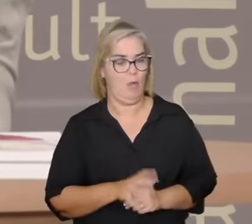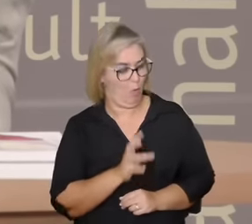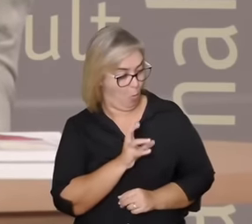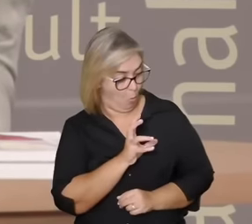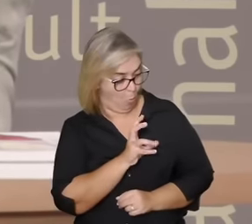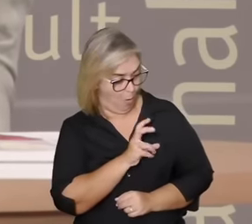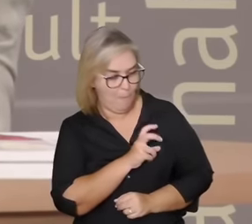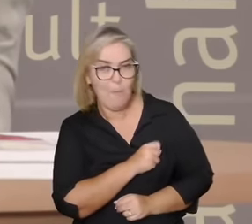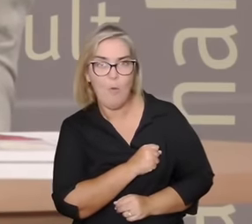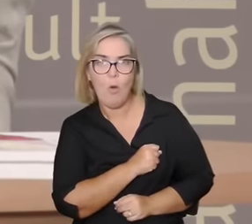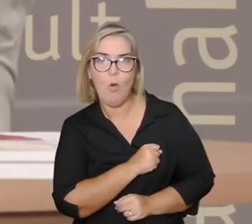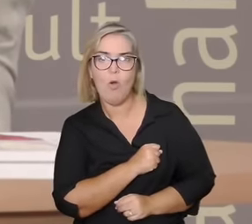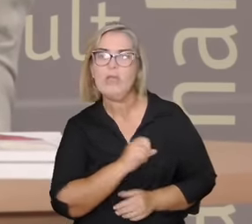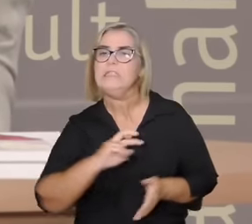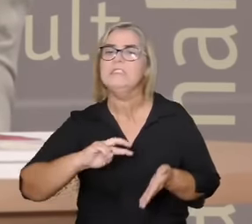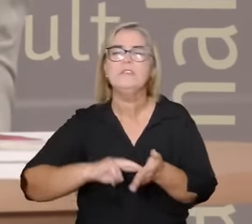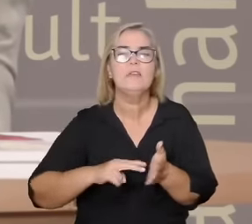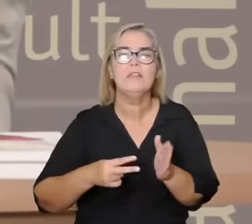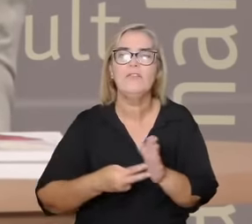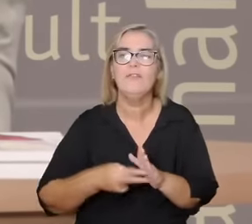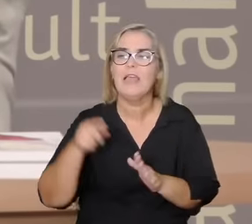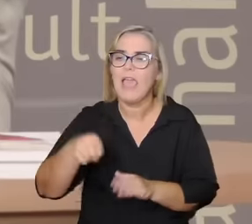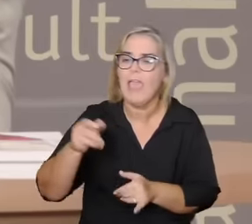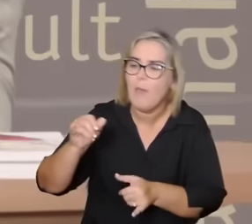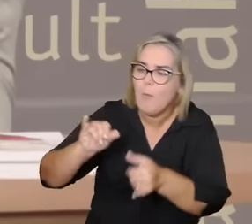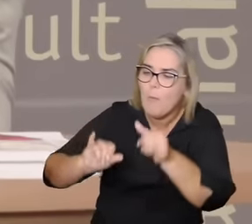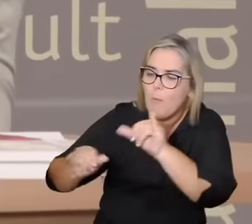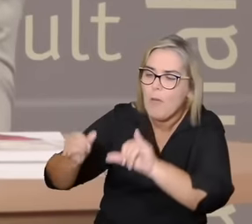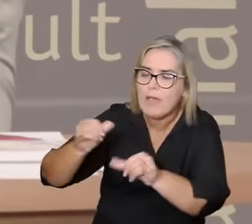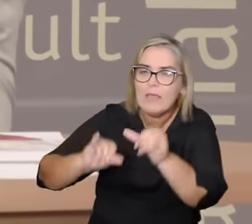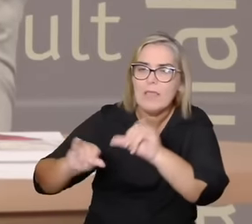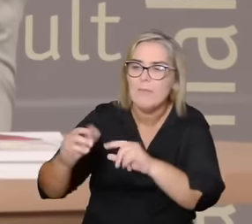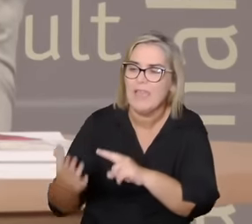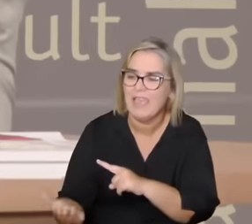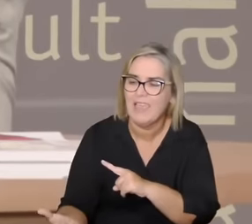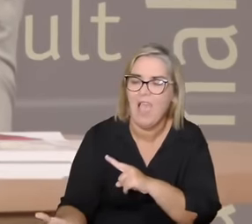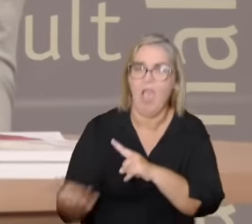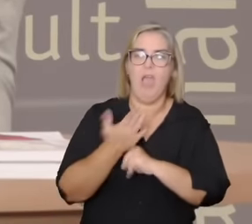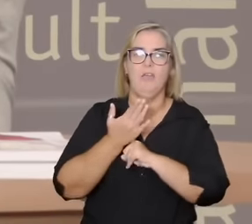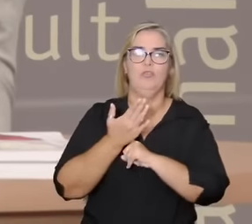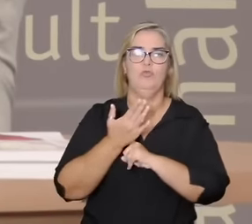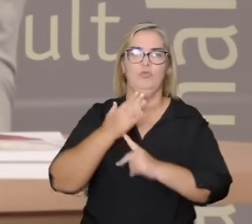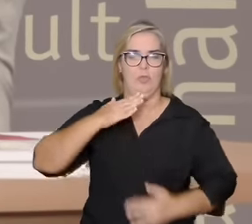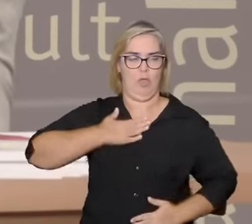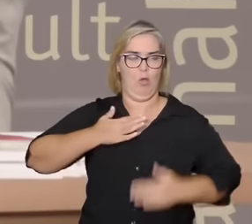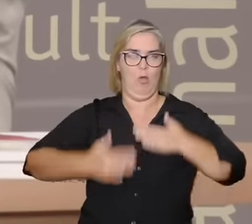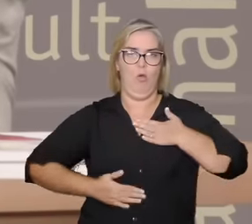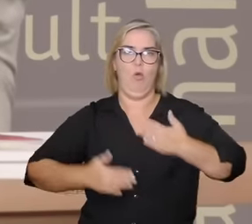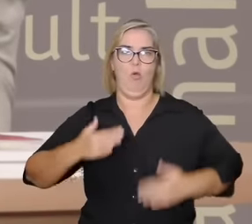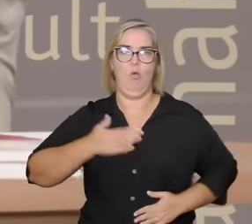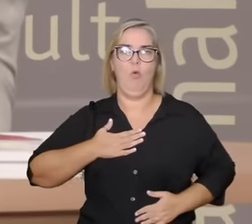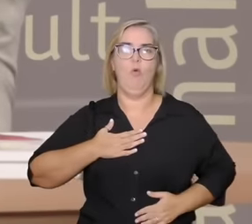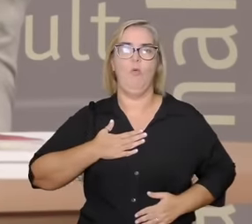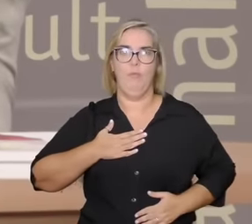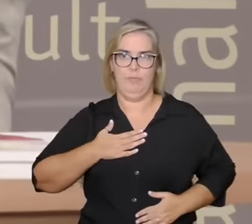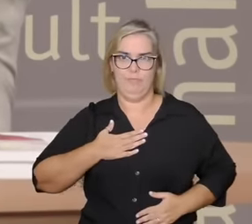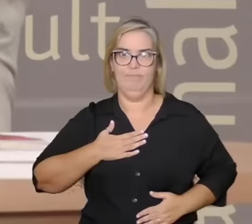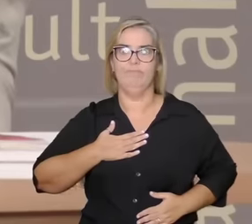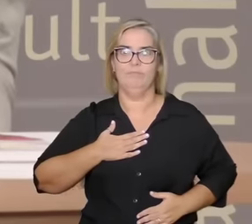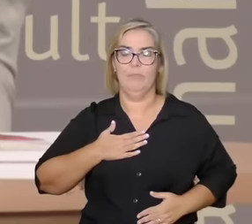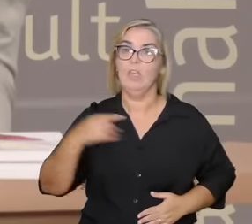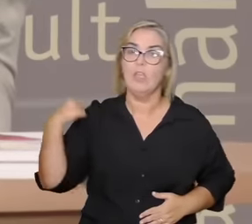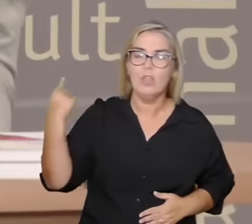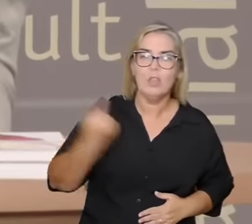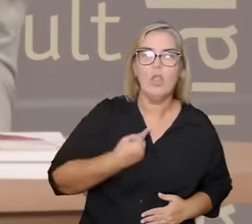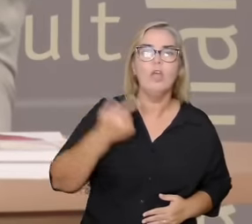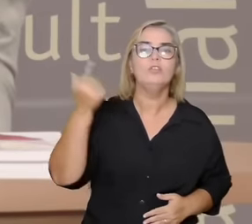que pode ser capaz de aumentar nossa confluência de criar as condições para que nós